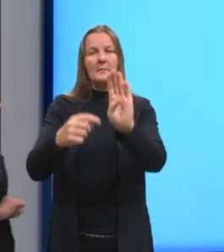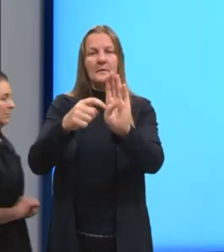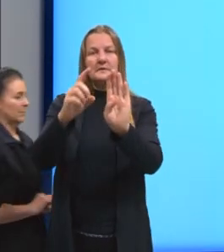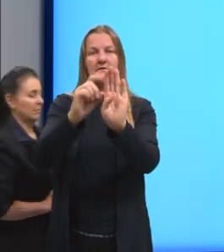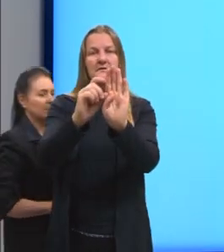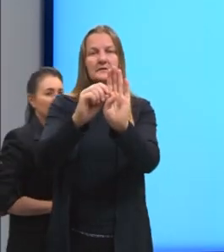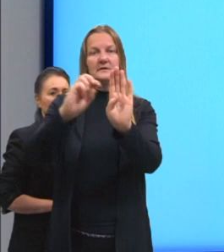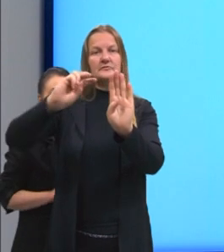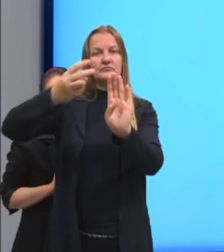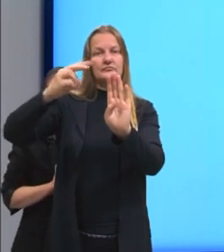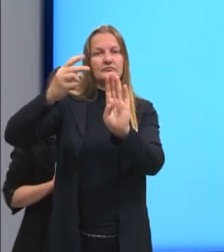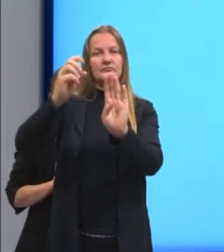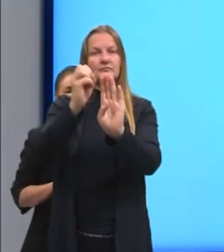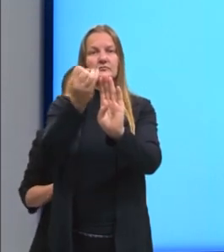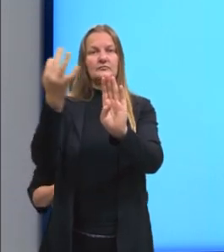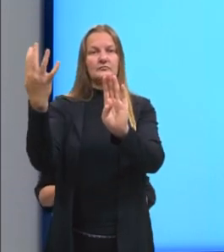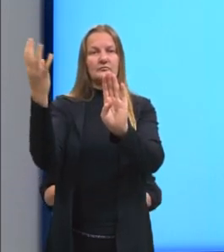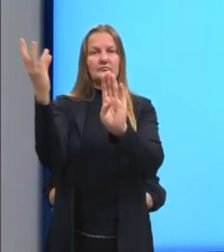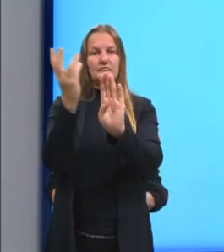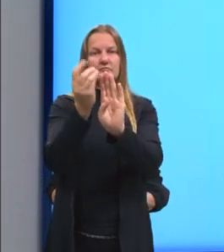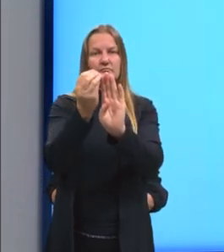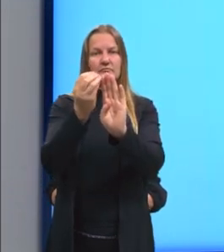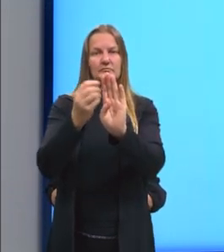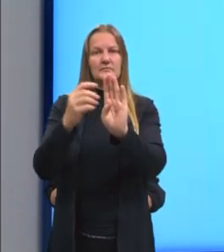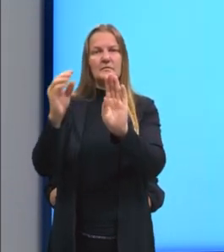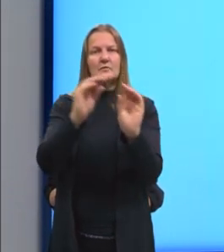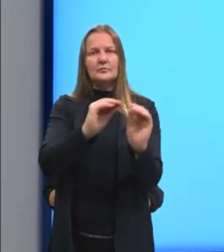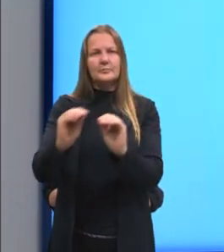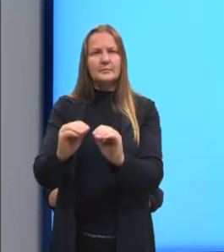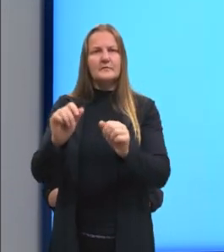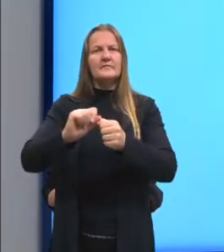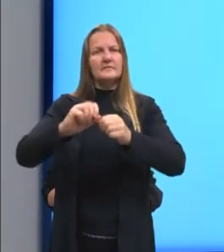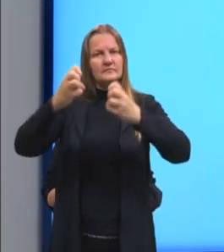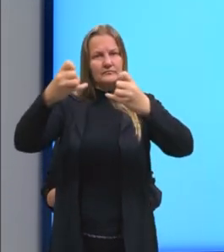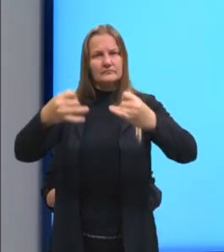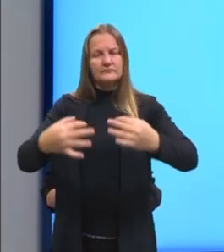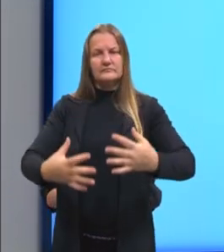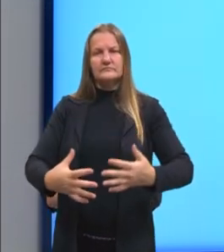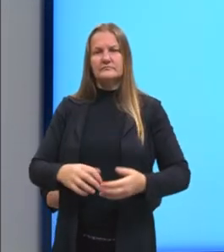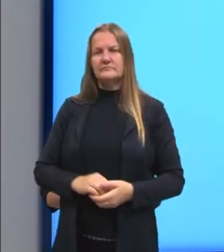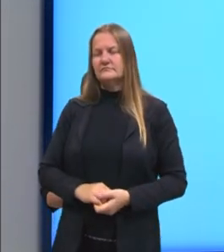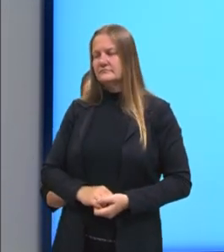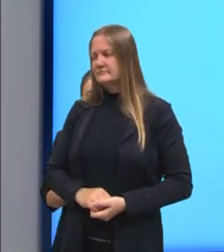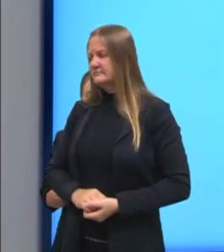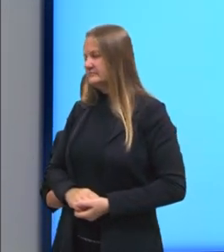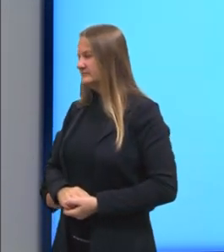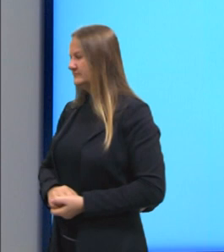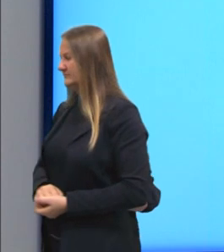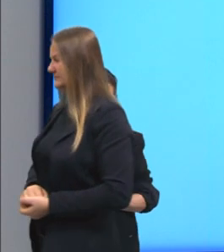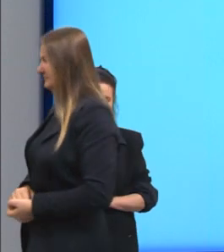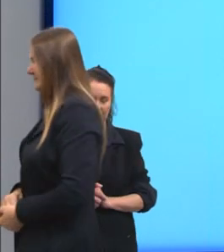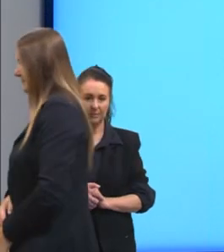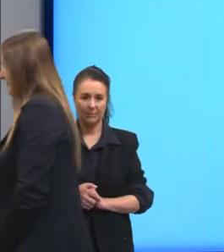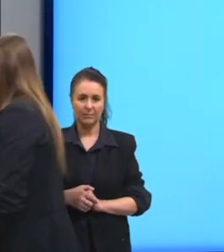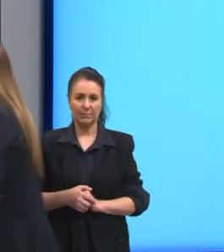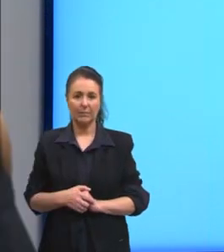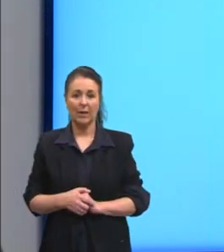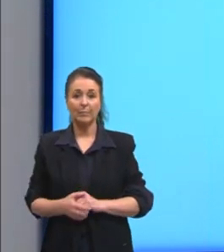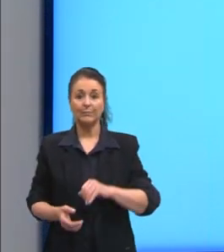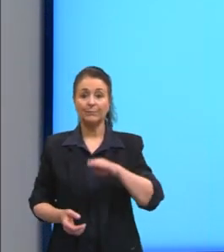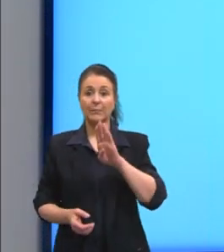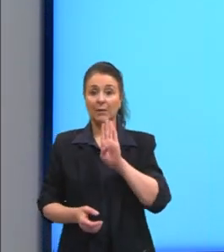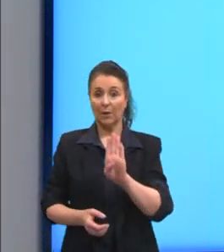científica, eu copiei esse número para cá, mas eu falei para vocês que a notação sempre tem um valor